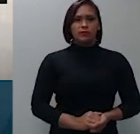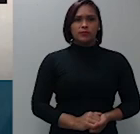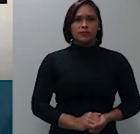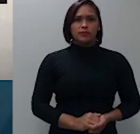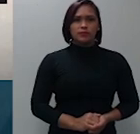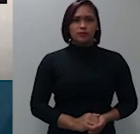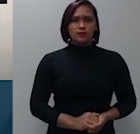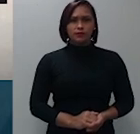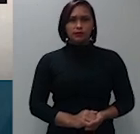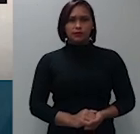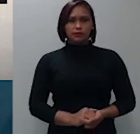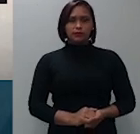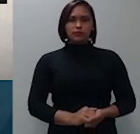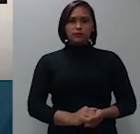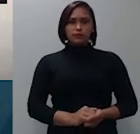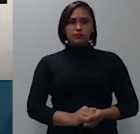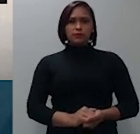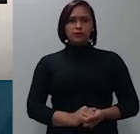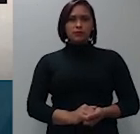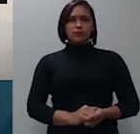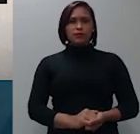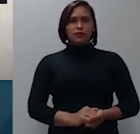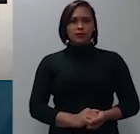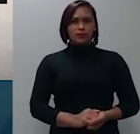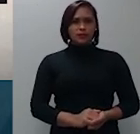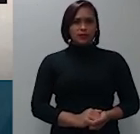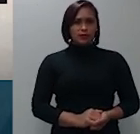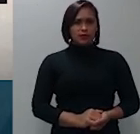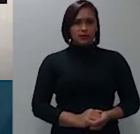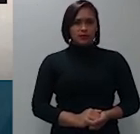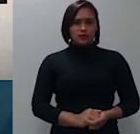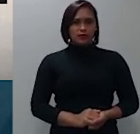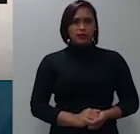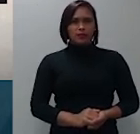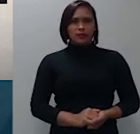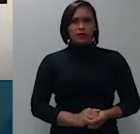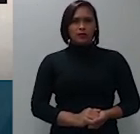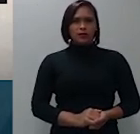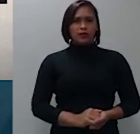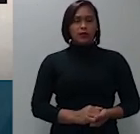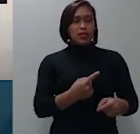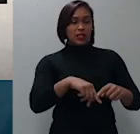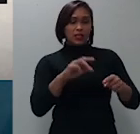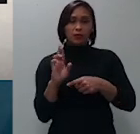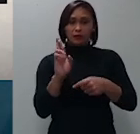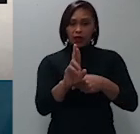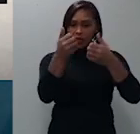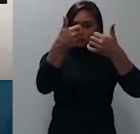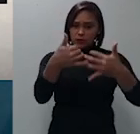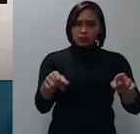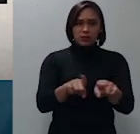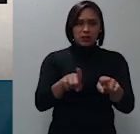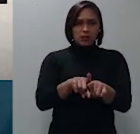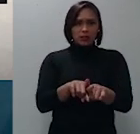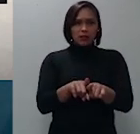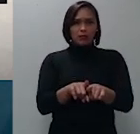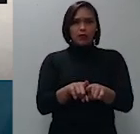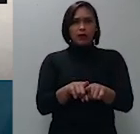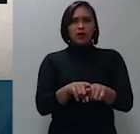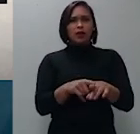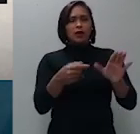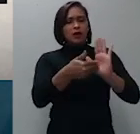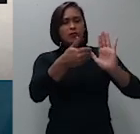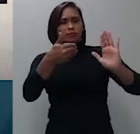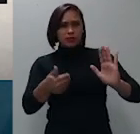do excelente voto que nos traz a evidente relatora e colocássemos ao final ficando prejudicado no